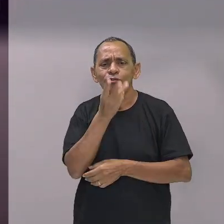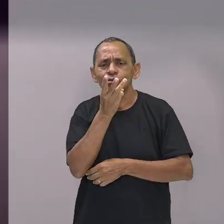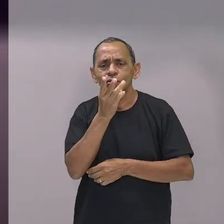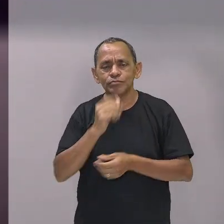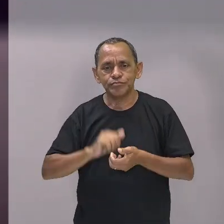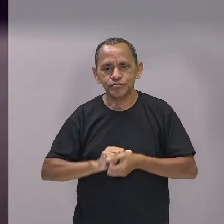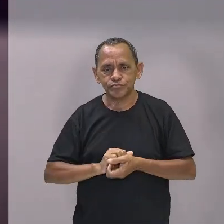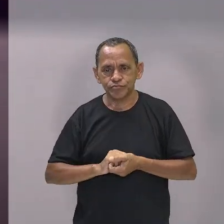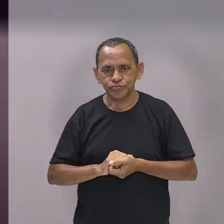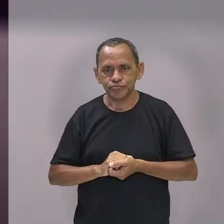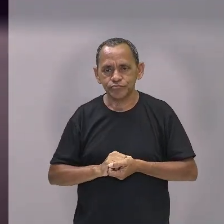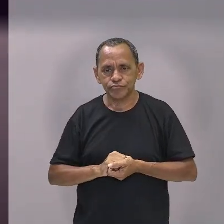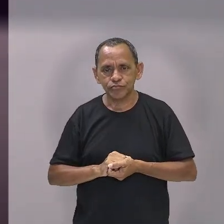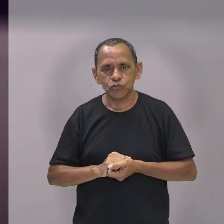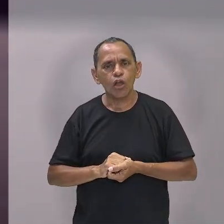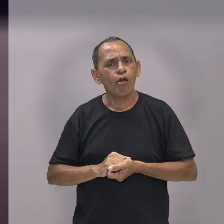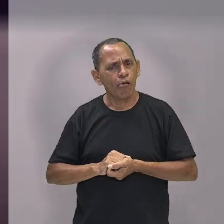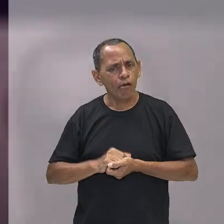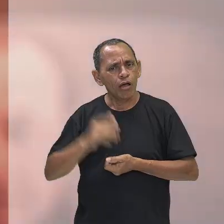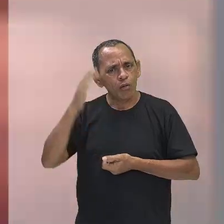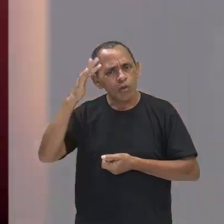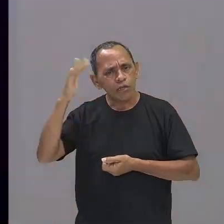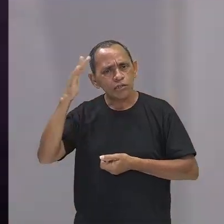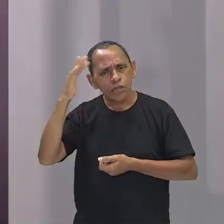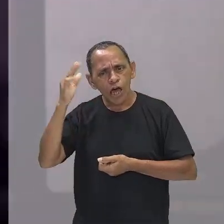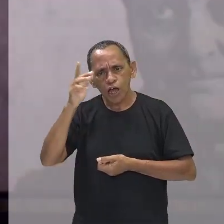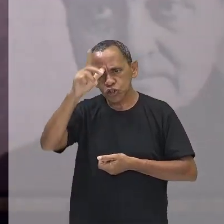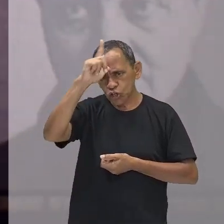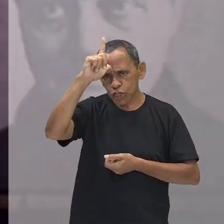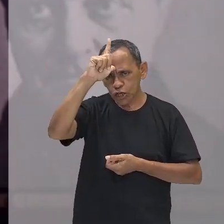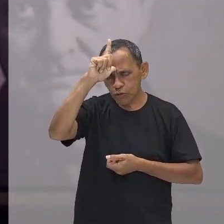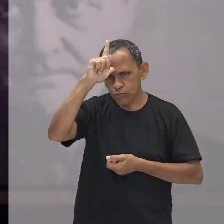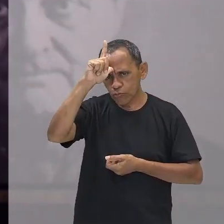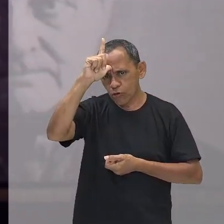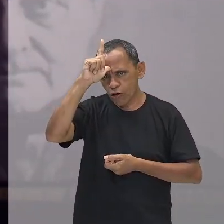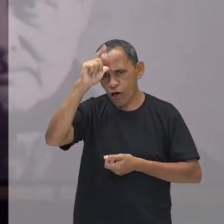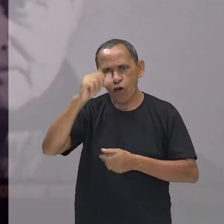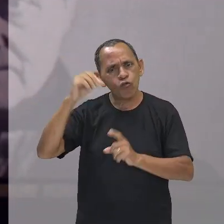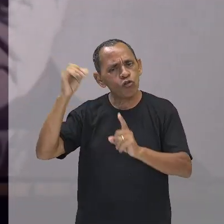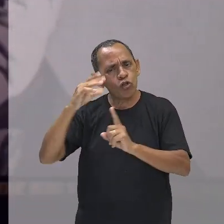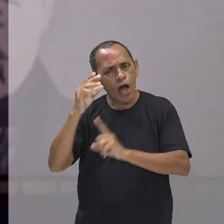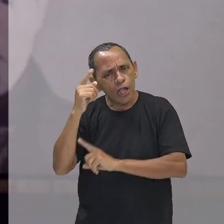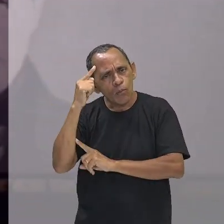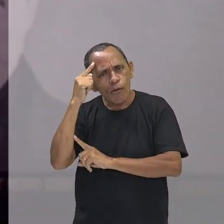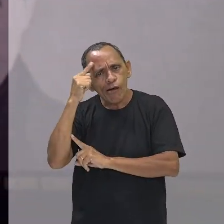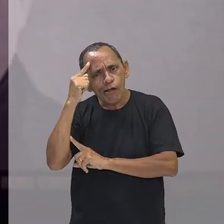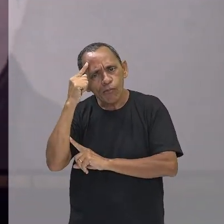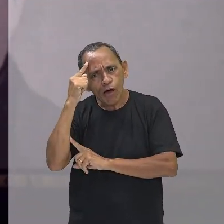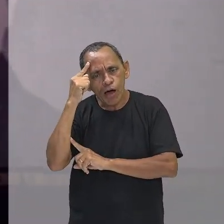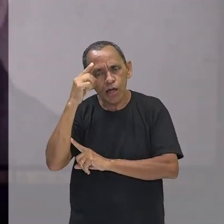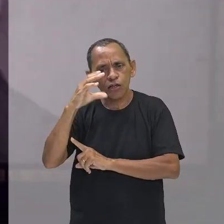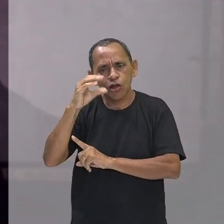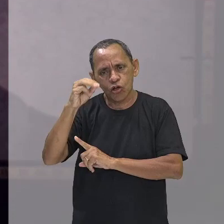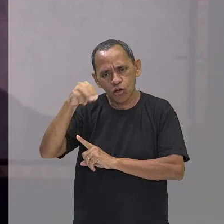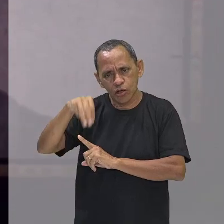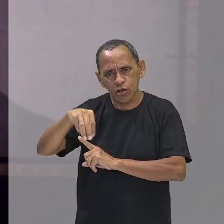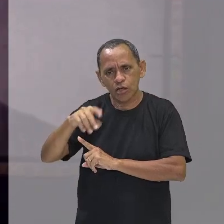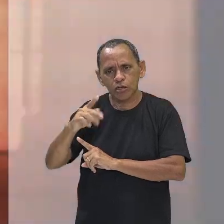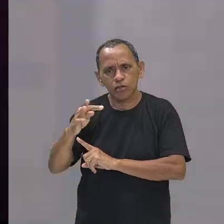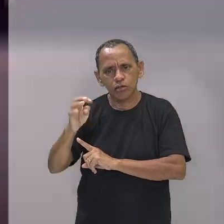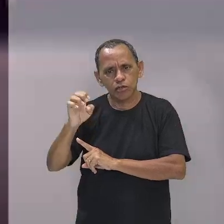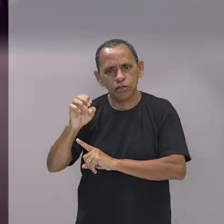O pensador alemão Max Weber foi influenciado pelo pensamento de Auguste Comte e